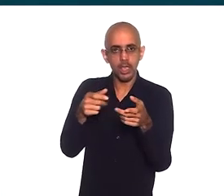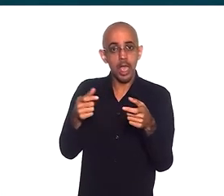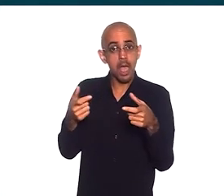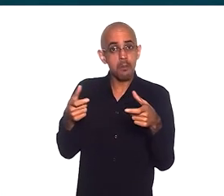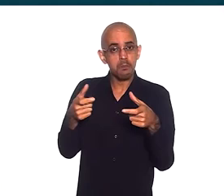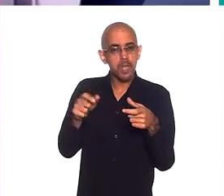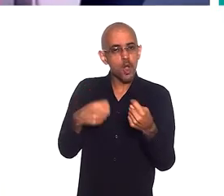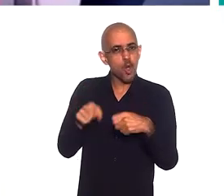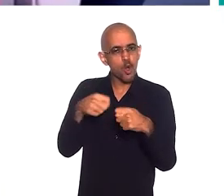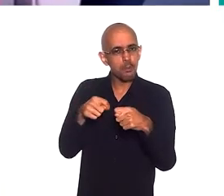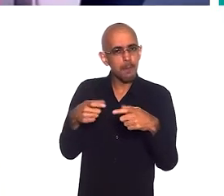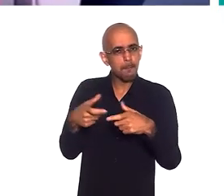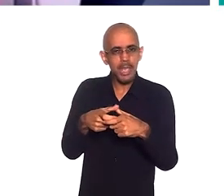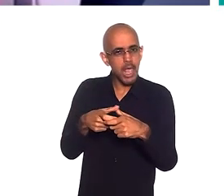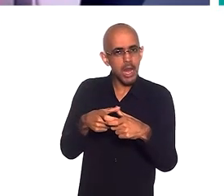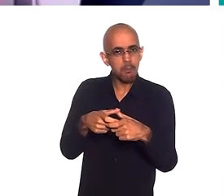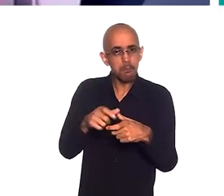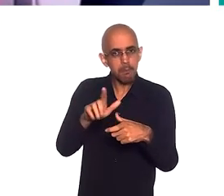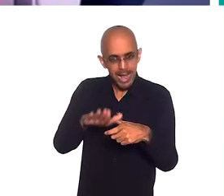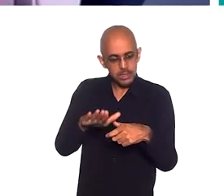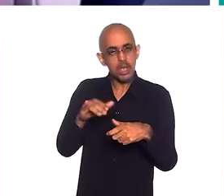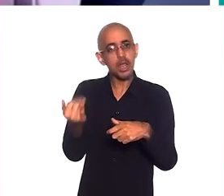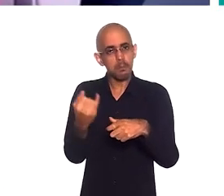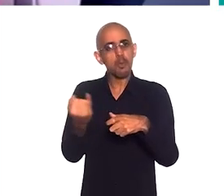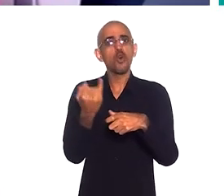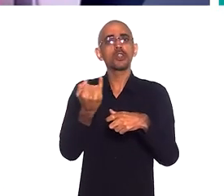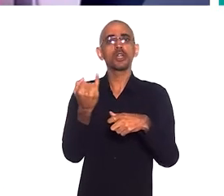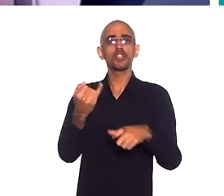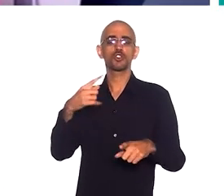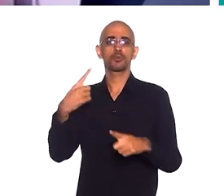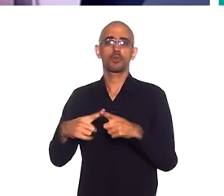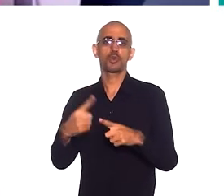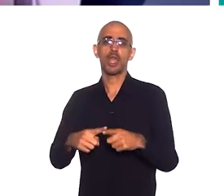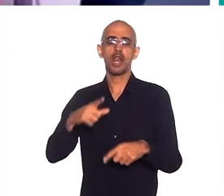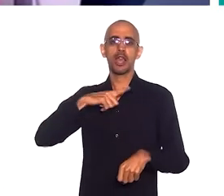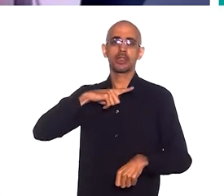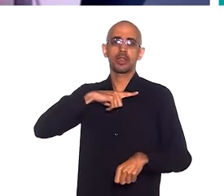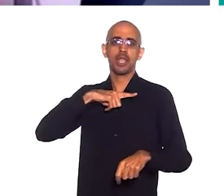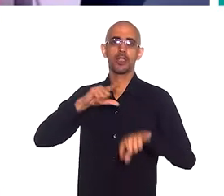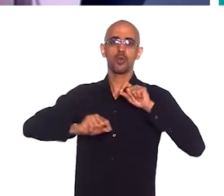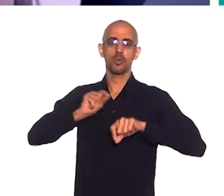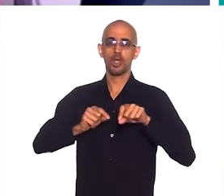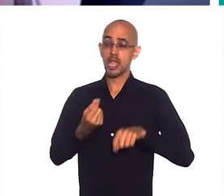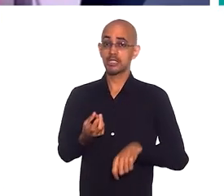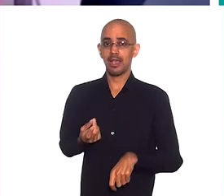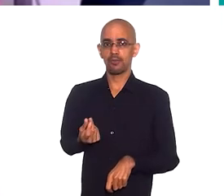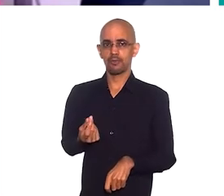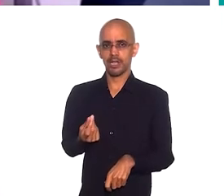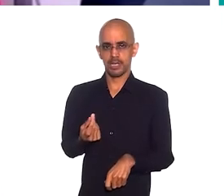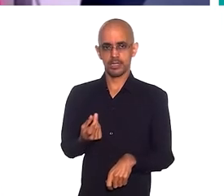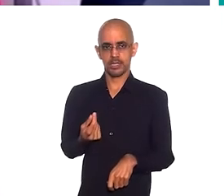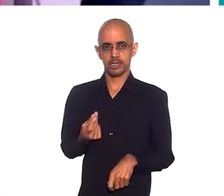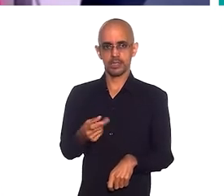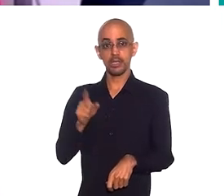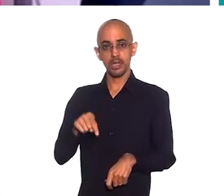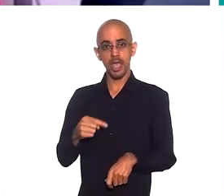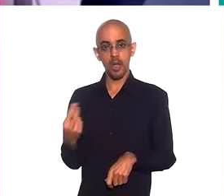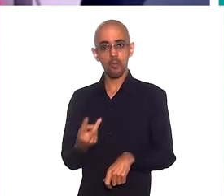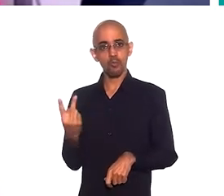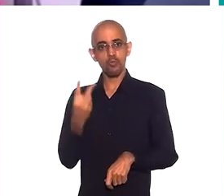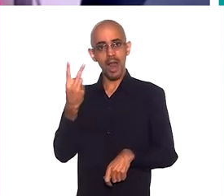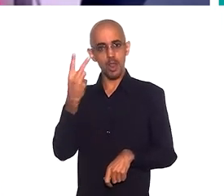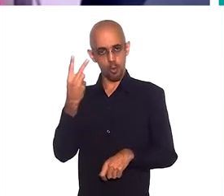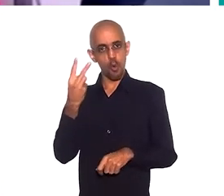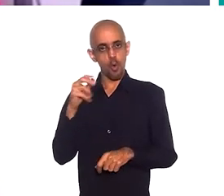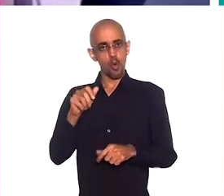economia, mas ela é uma economia importante, porque ela tem essa parte de finanças, né? Que é muito